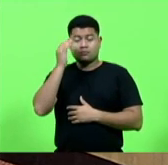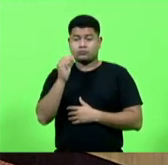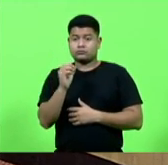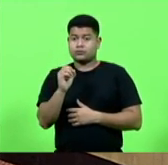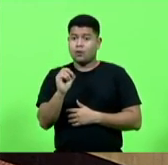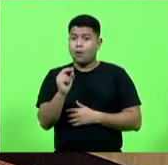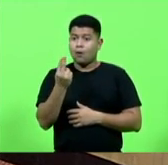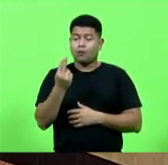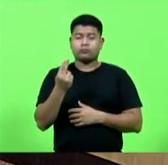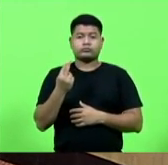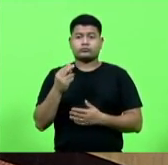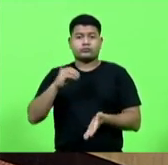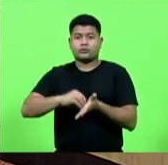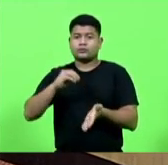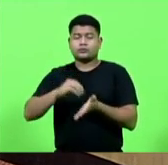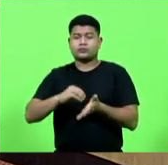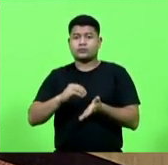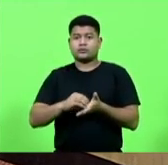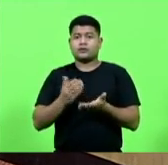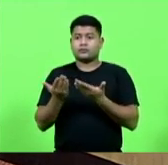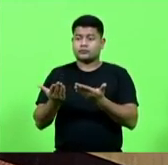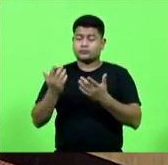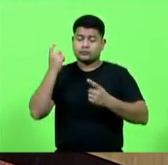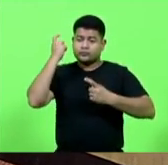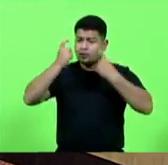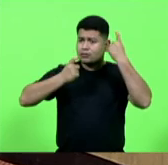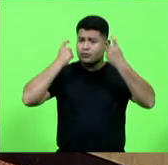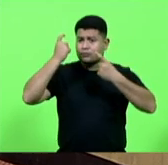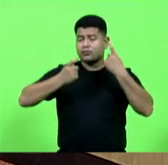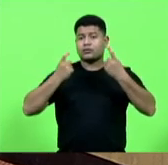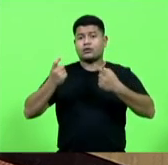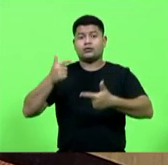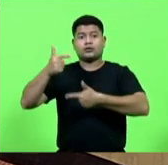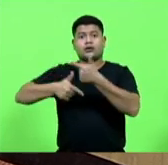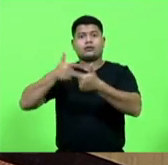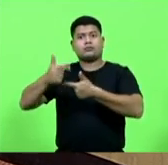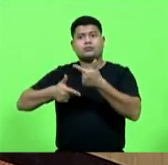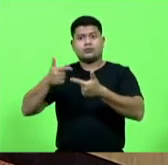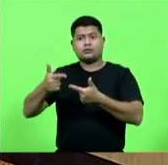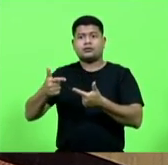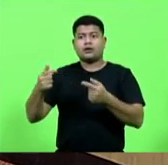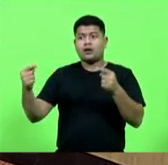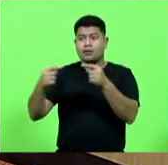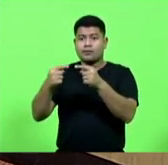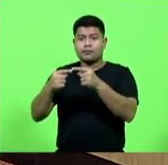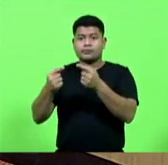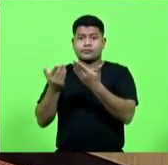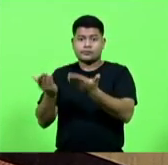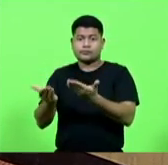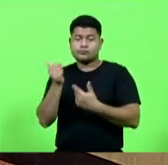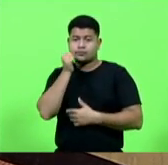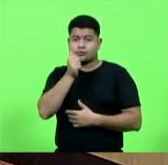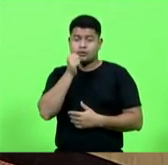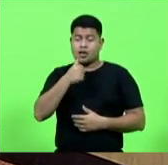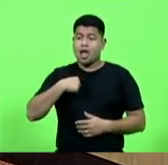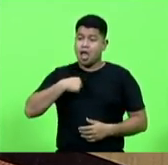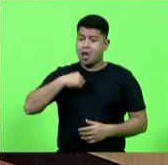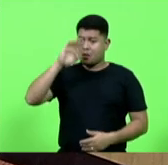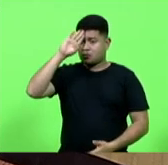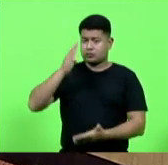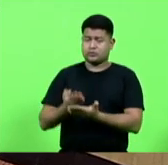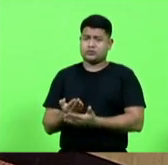cumprir com alguma preocupação ou pauta que diz respeito ou beneficia as mulheres. Eu acredito que não